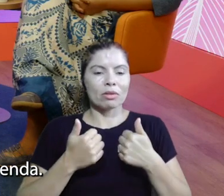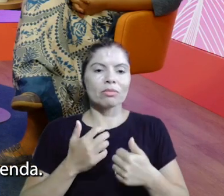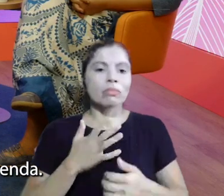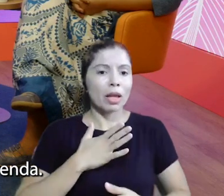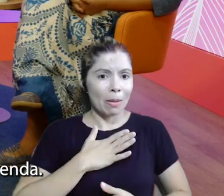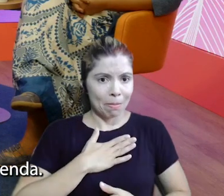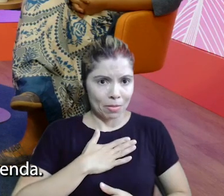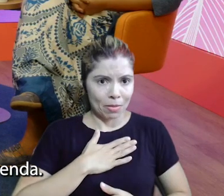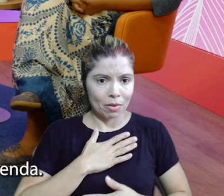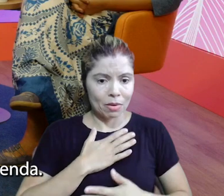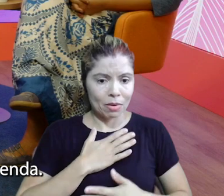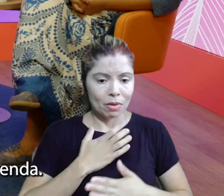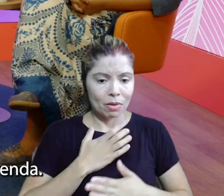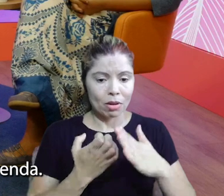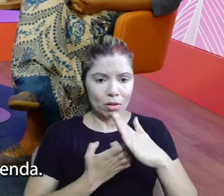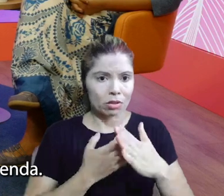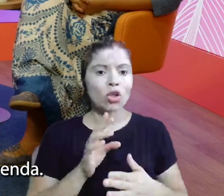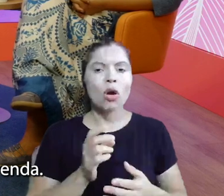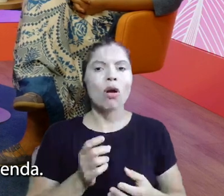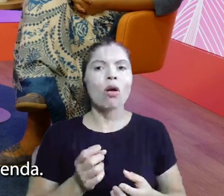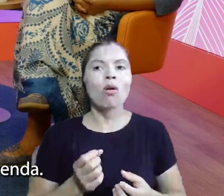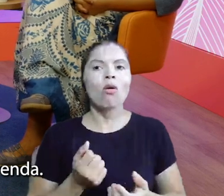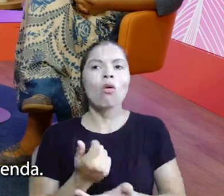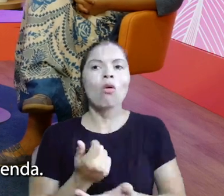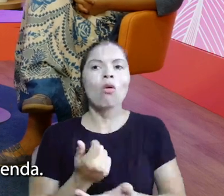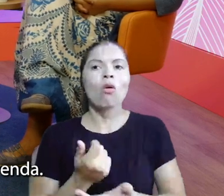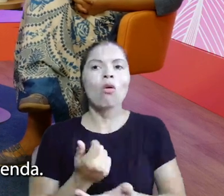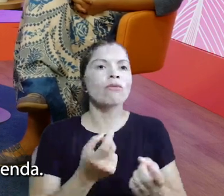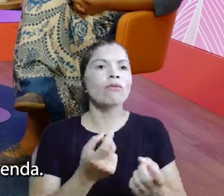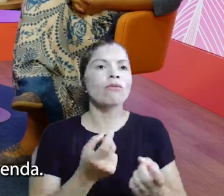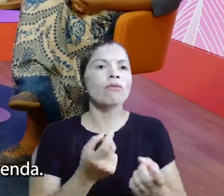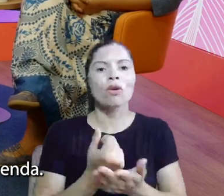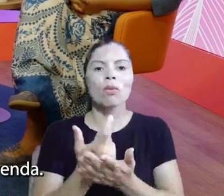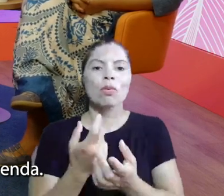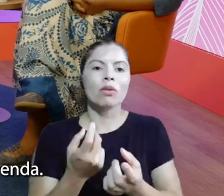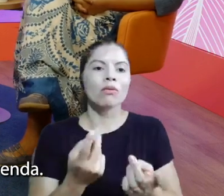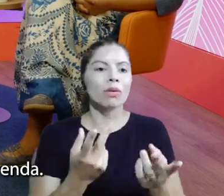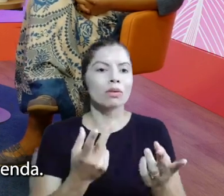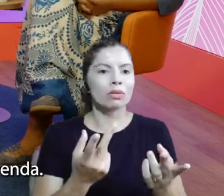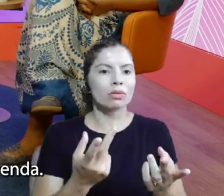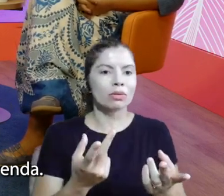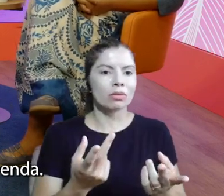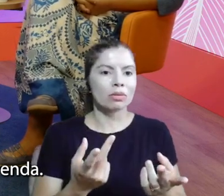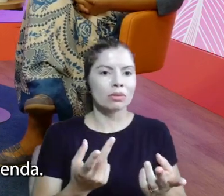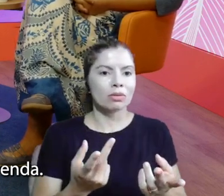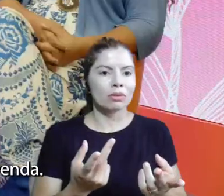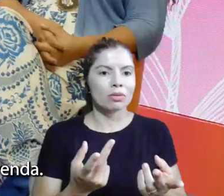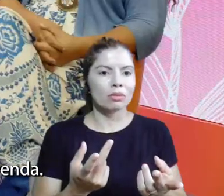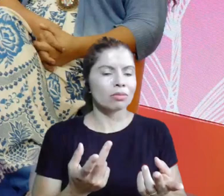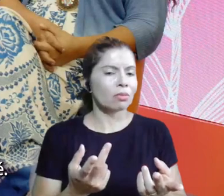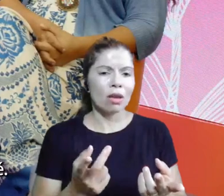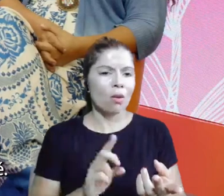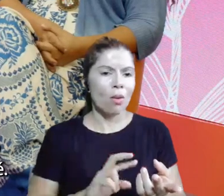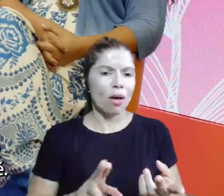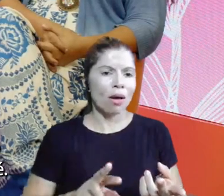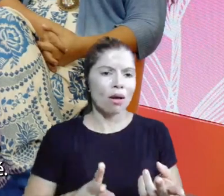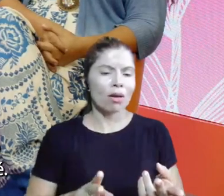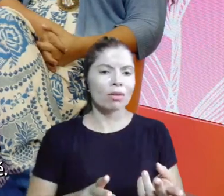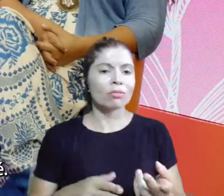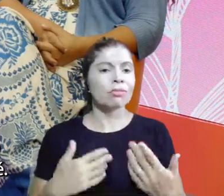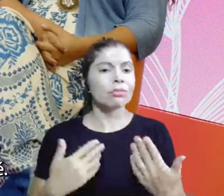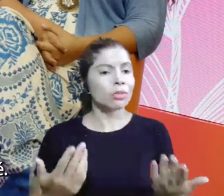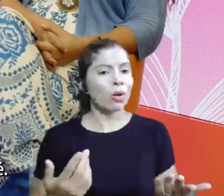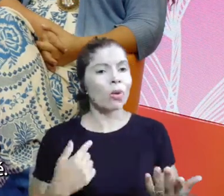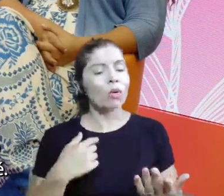pra mim, ali não é somente um espaço de compra e venda. Eu não vejo a vestida de saia somente como um espaço de compra e venda. Tanto